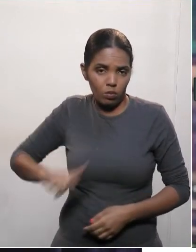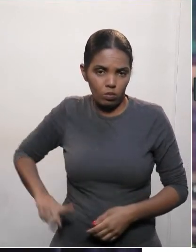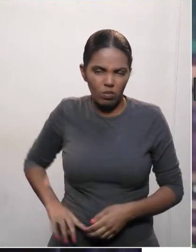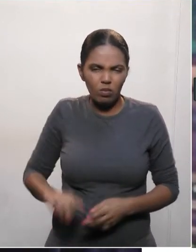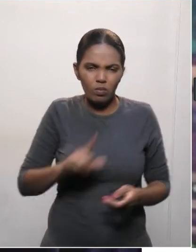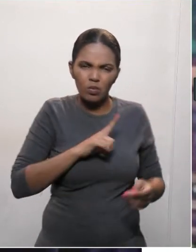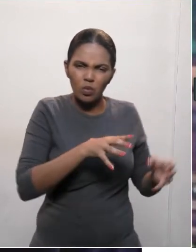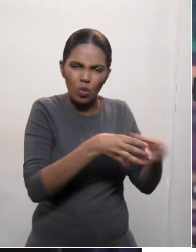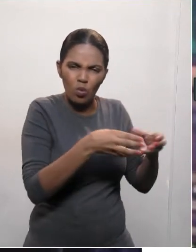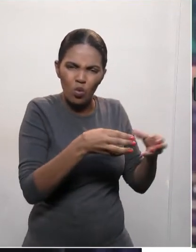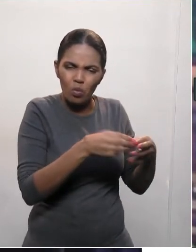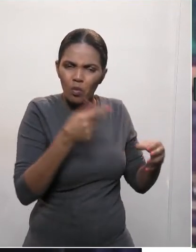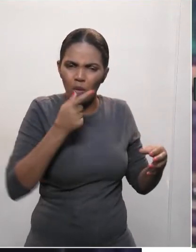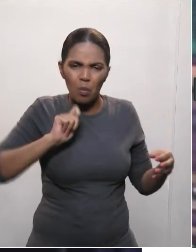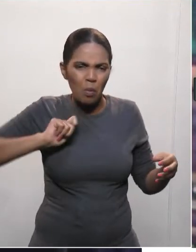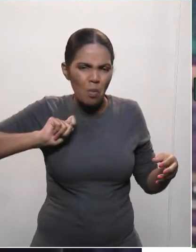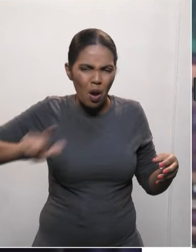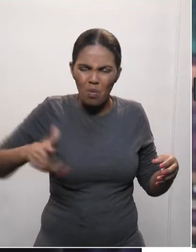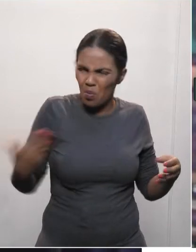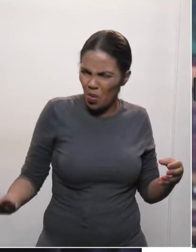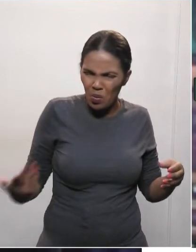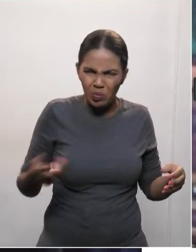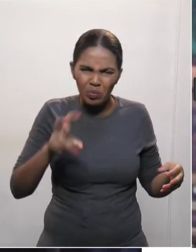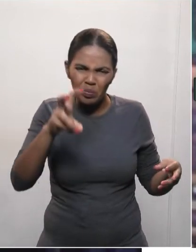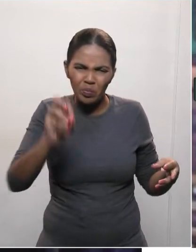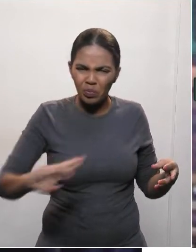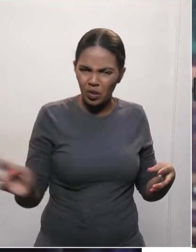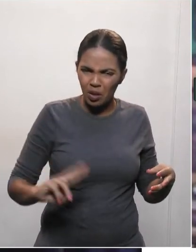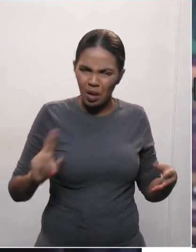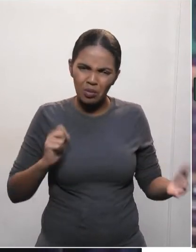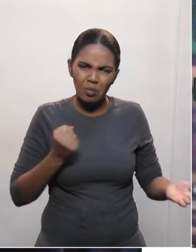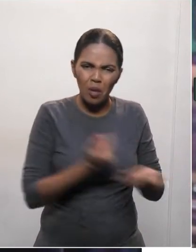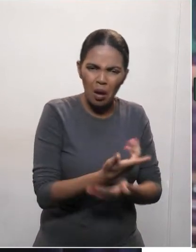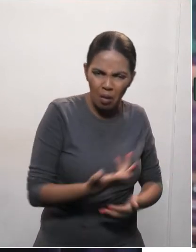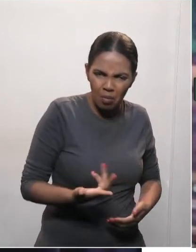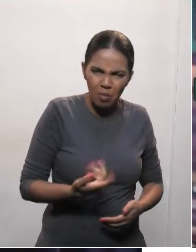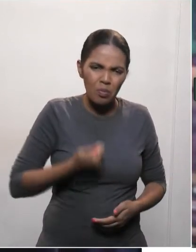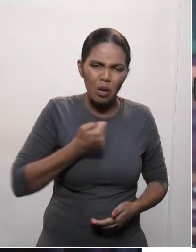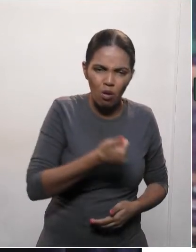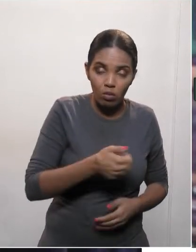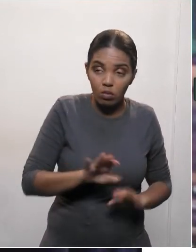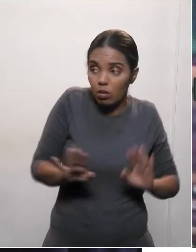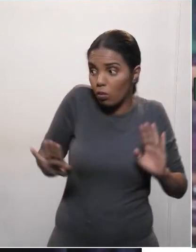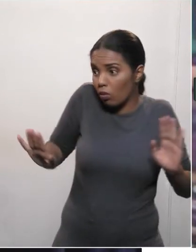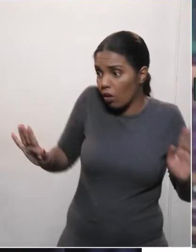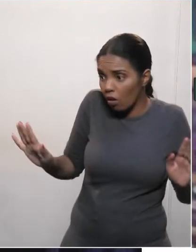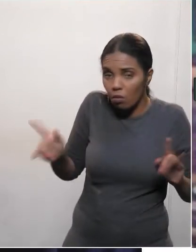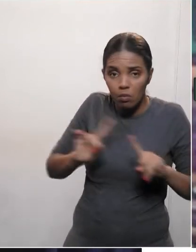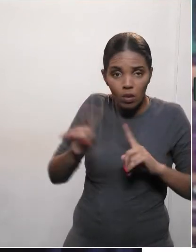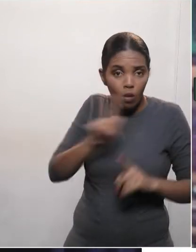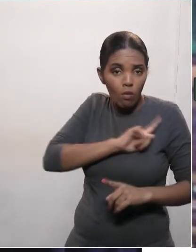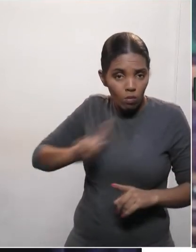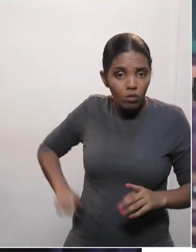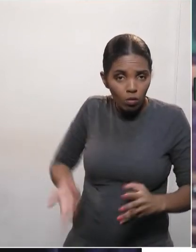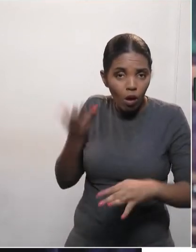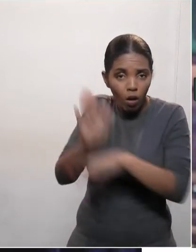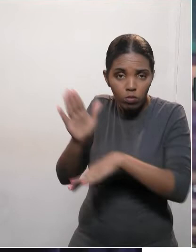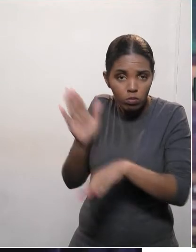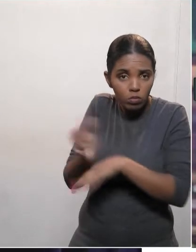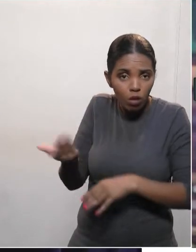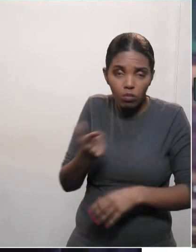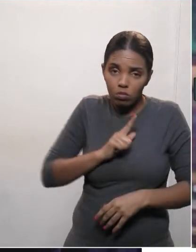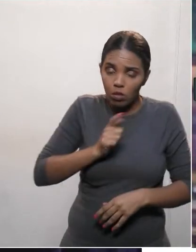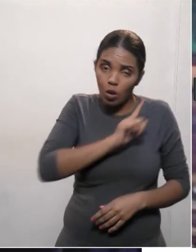aqui na minha rede social, dizendo pô, mas o governador dá 50. Falei, tem governo que não está dando nada? Pelo menos está dando 50, e pior é aquele que não dá nada.